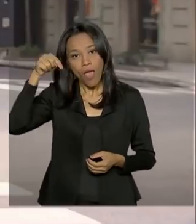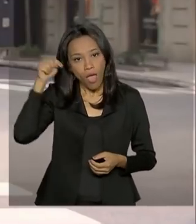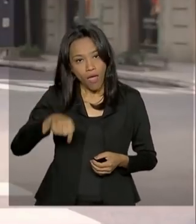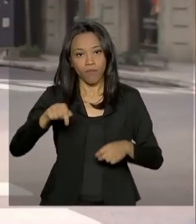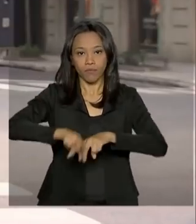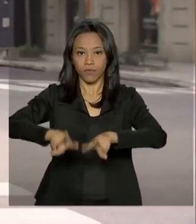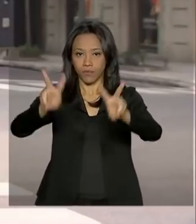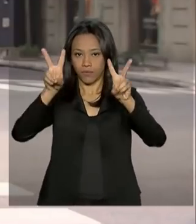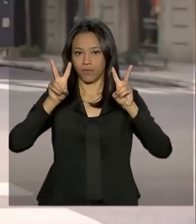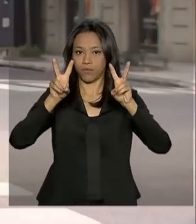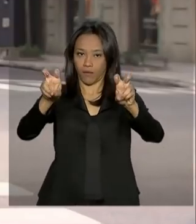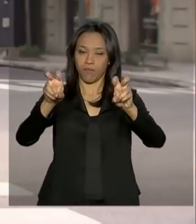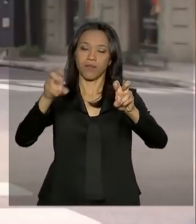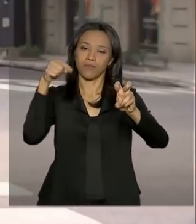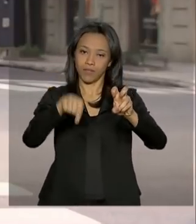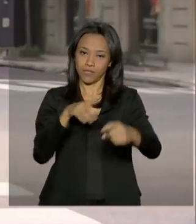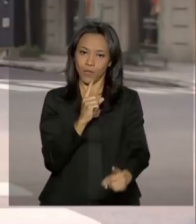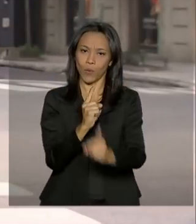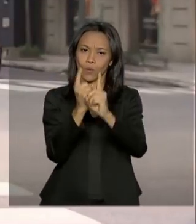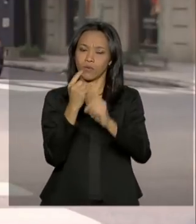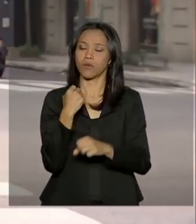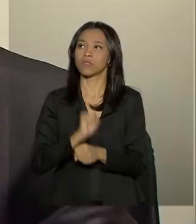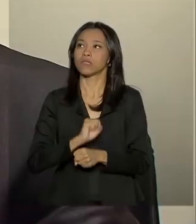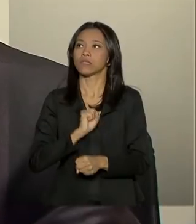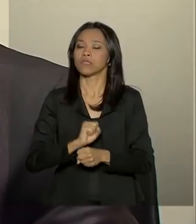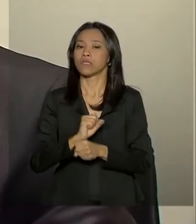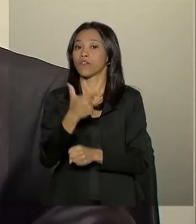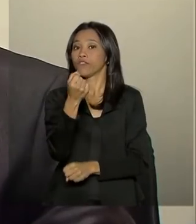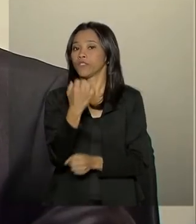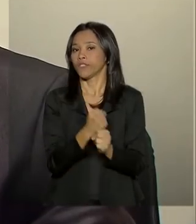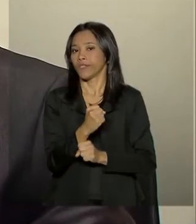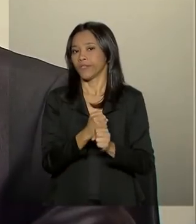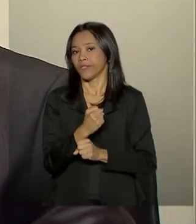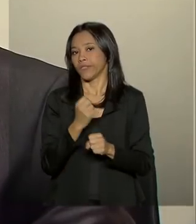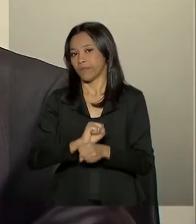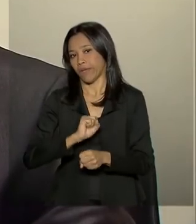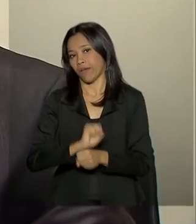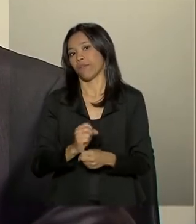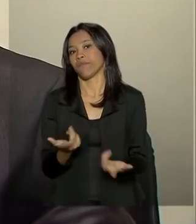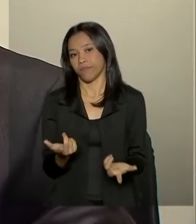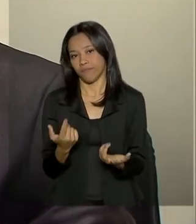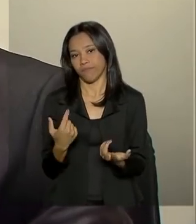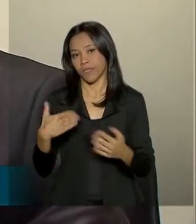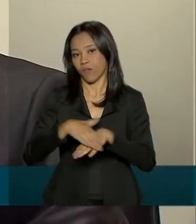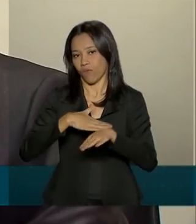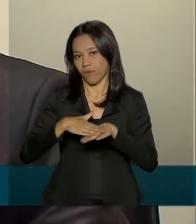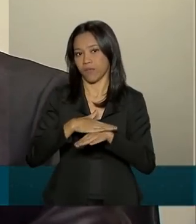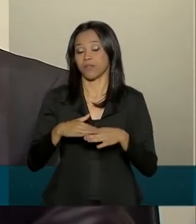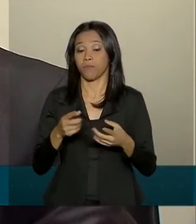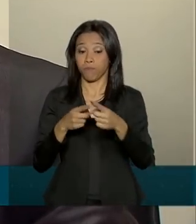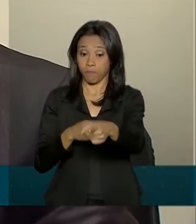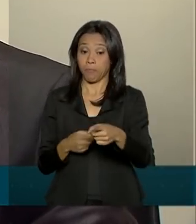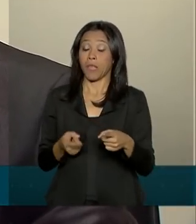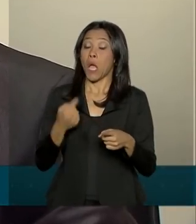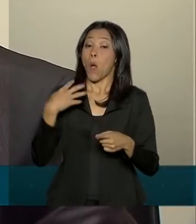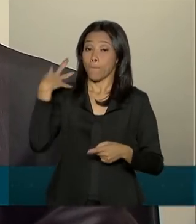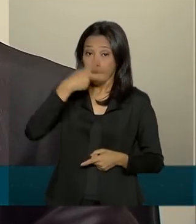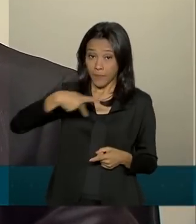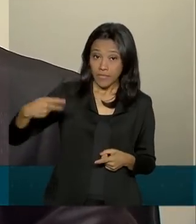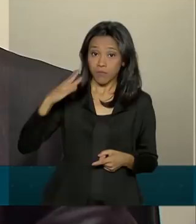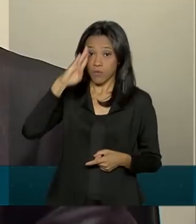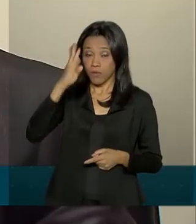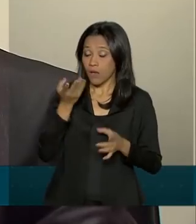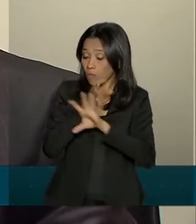encontro, um acordo esperado há 20 anos. Para o presidente Bolsonaro seria fantástico, nessa sua